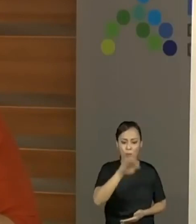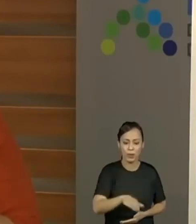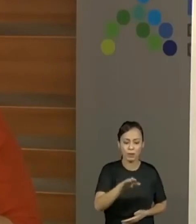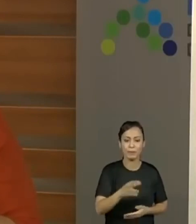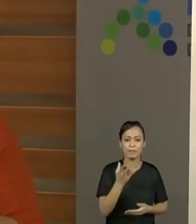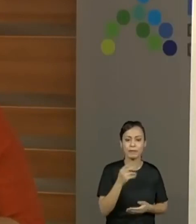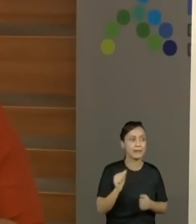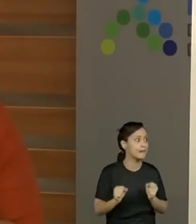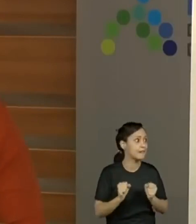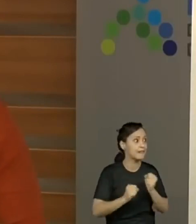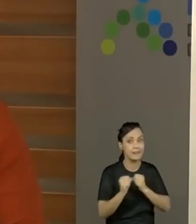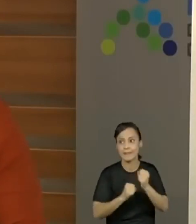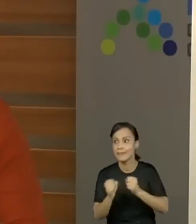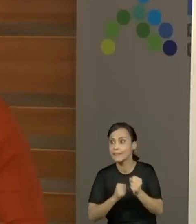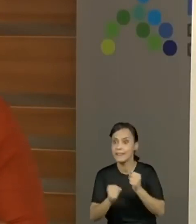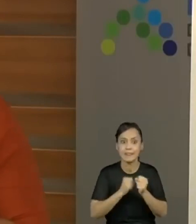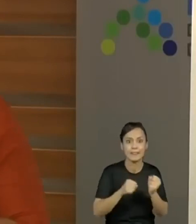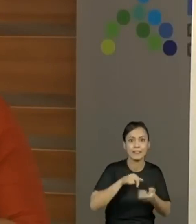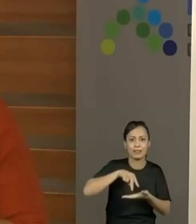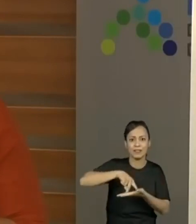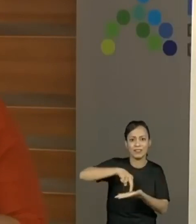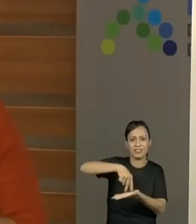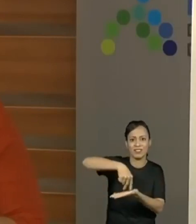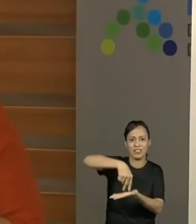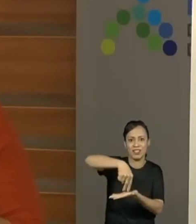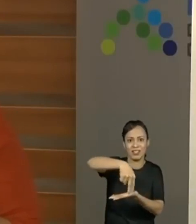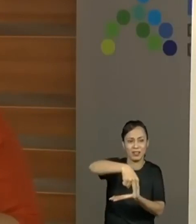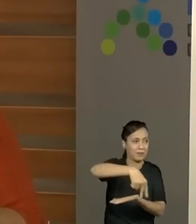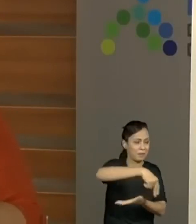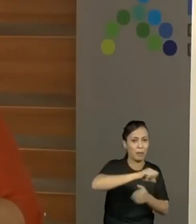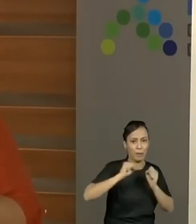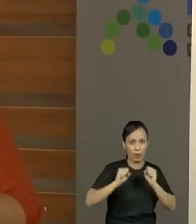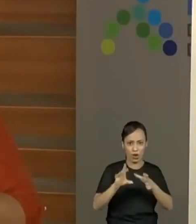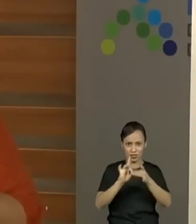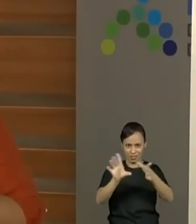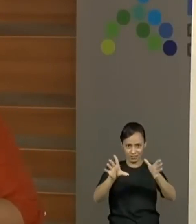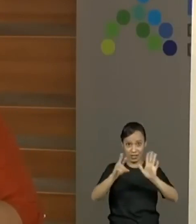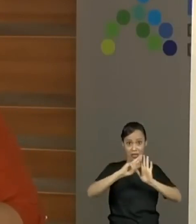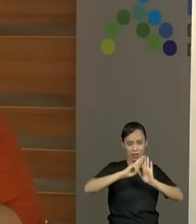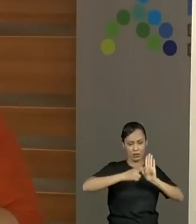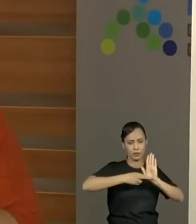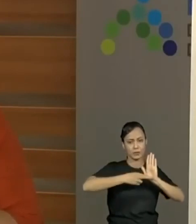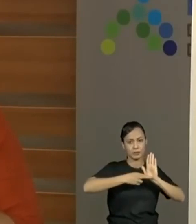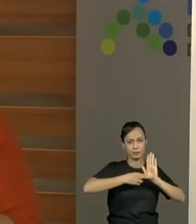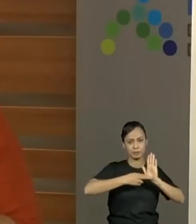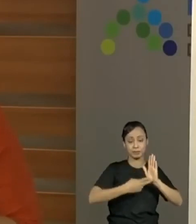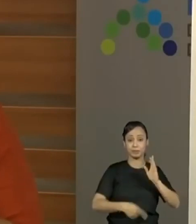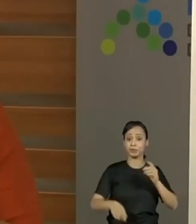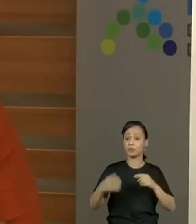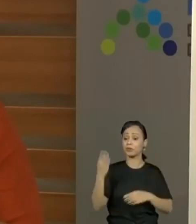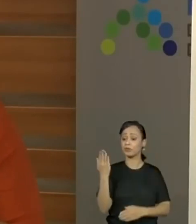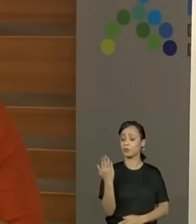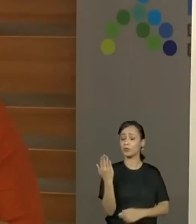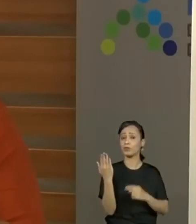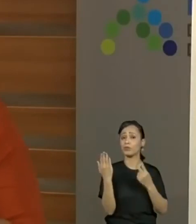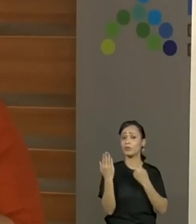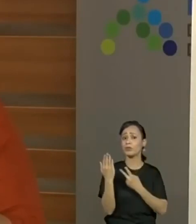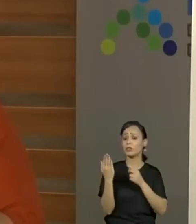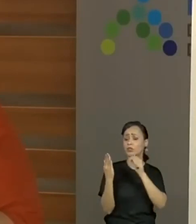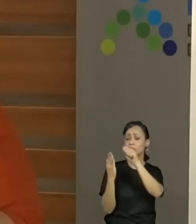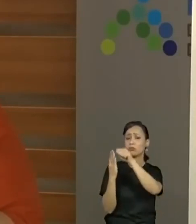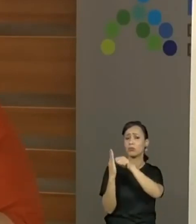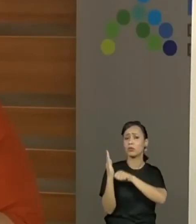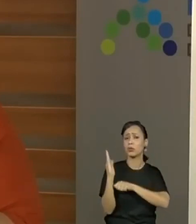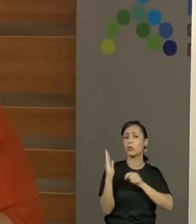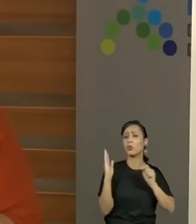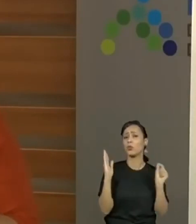brincadeira, que a gente viu ali como brincar de mãe da rua. O segundo texto instrucional é uma? Receita.